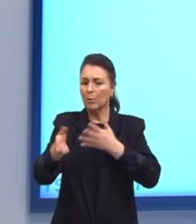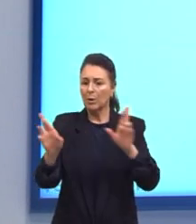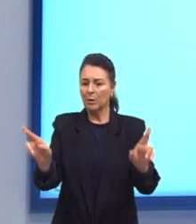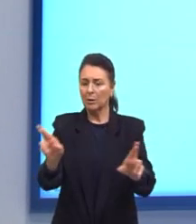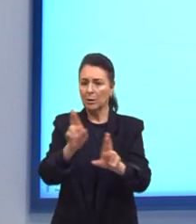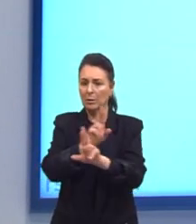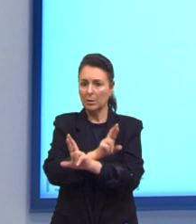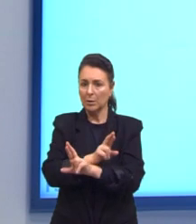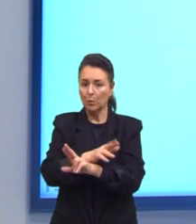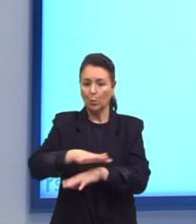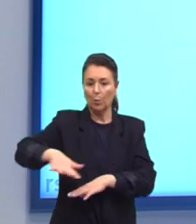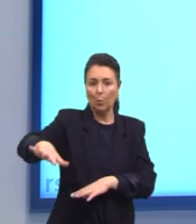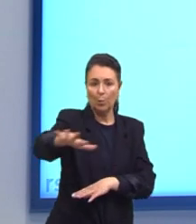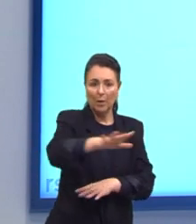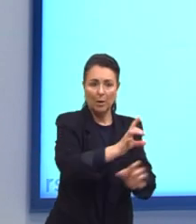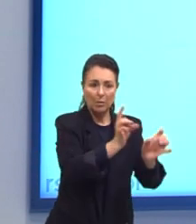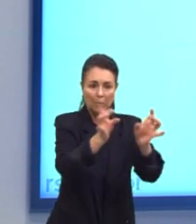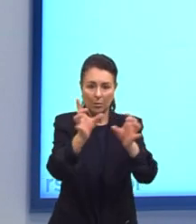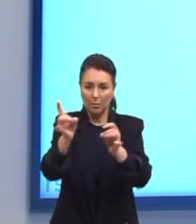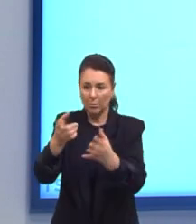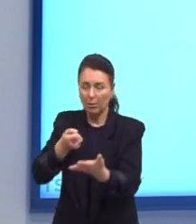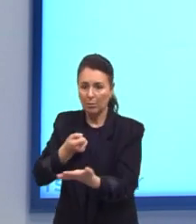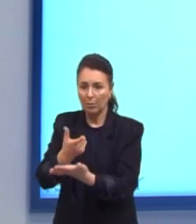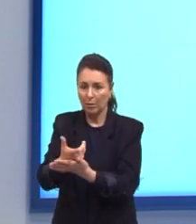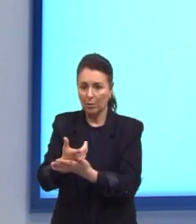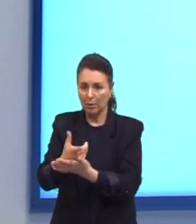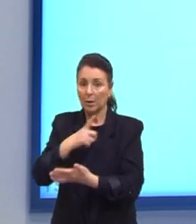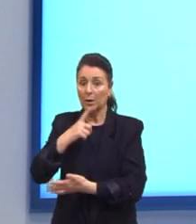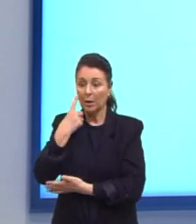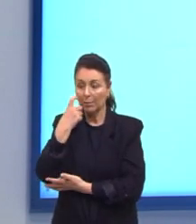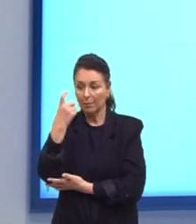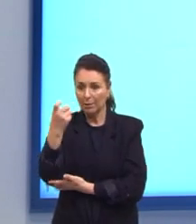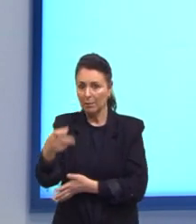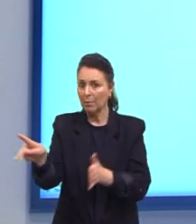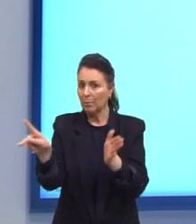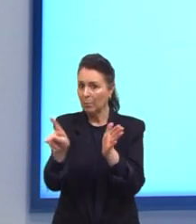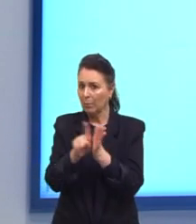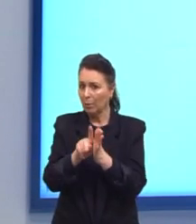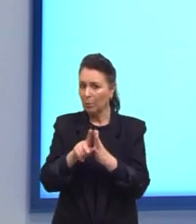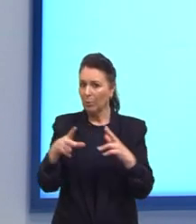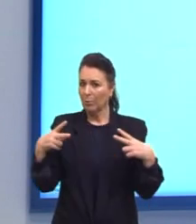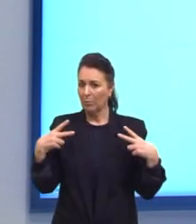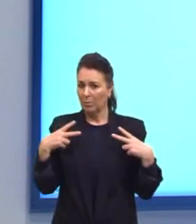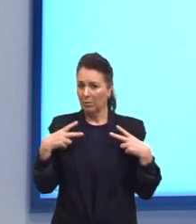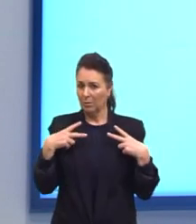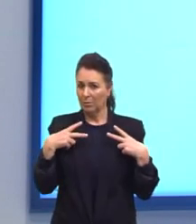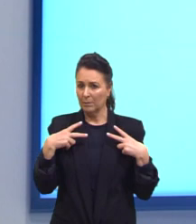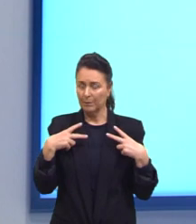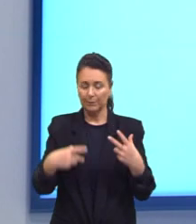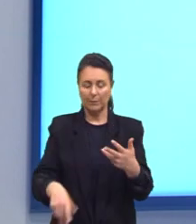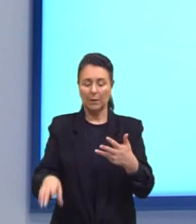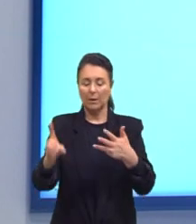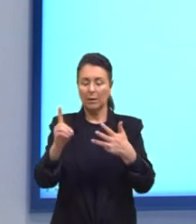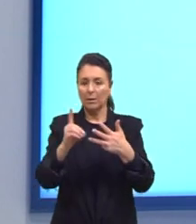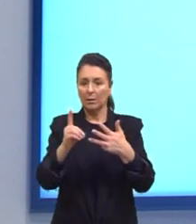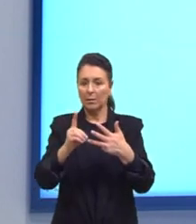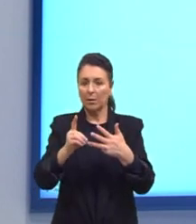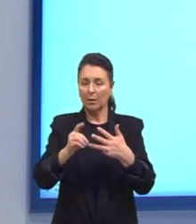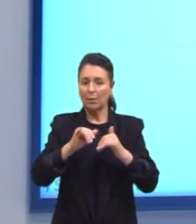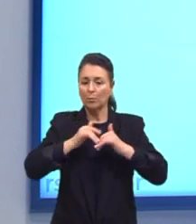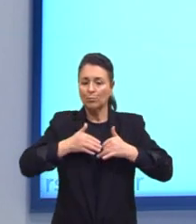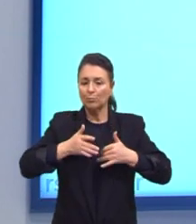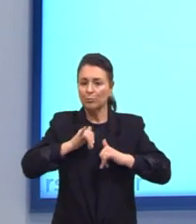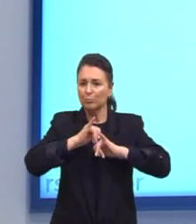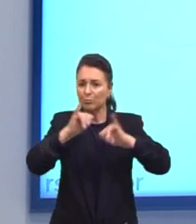Mercadológicas Pautadas Em interesses Pessoais Letra D Propagação De relações